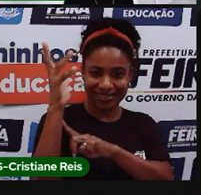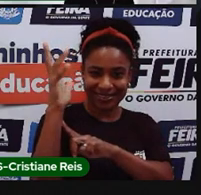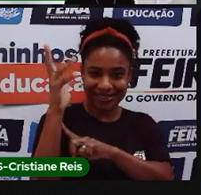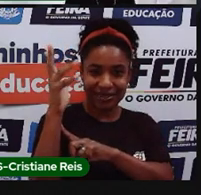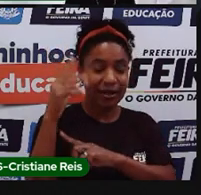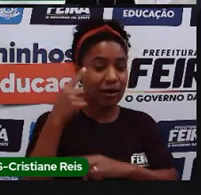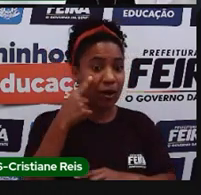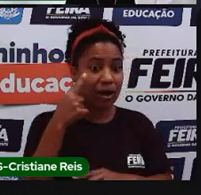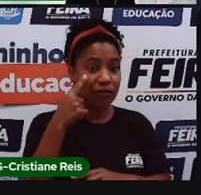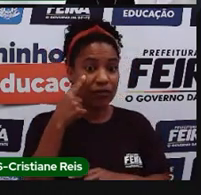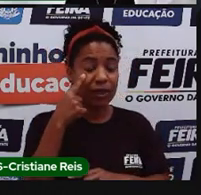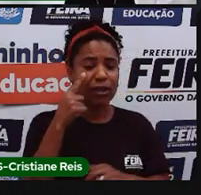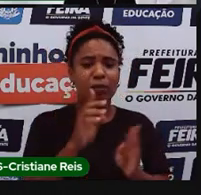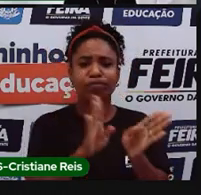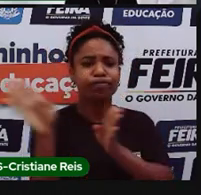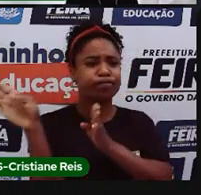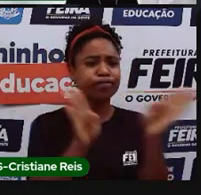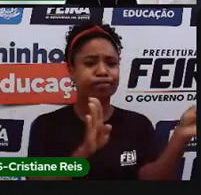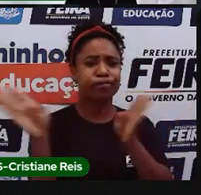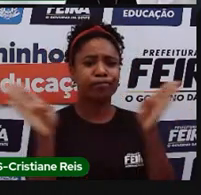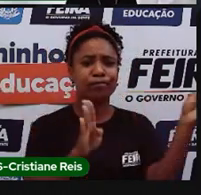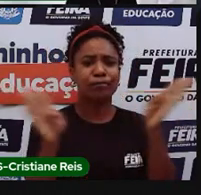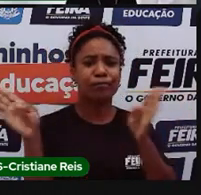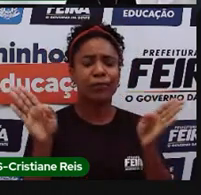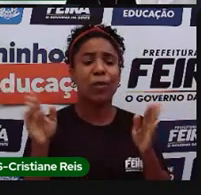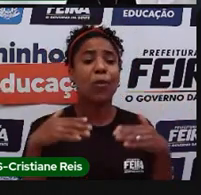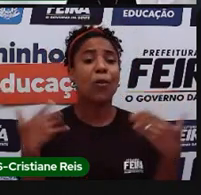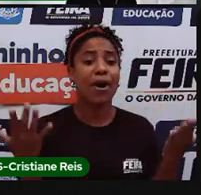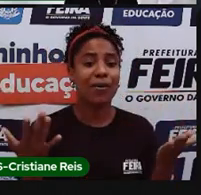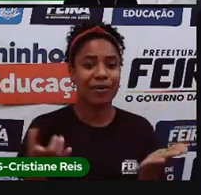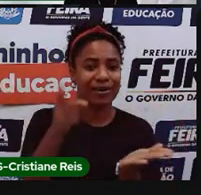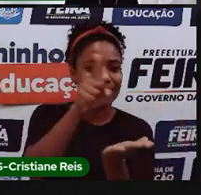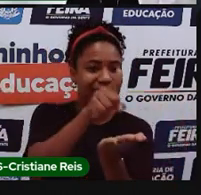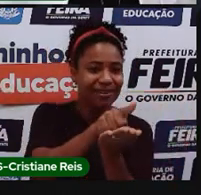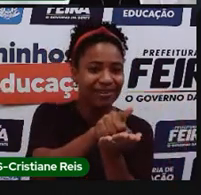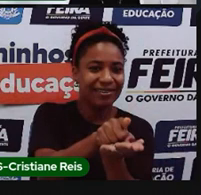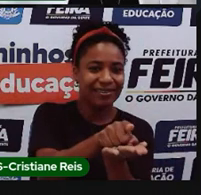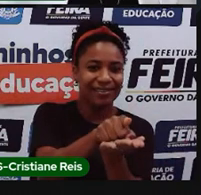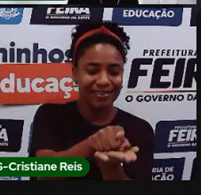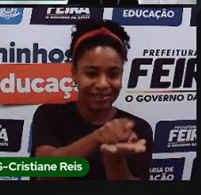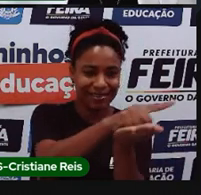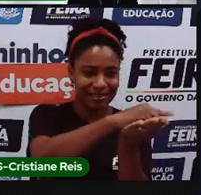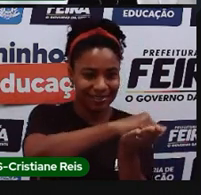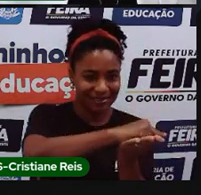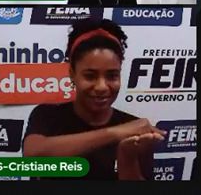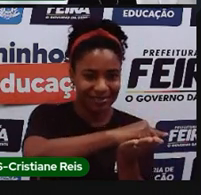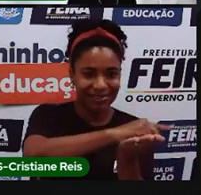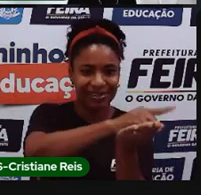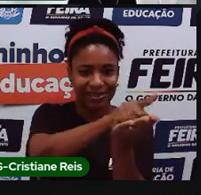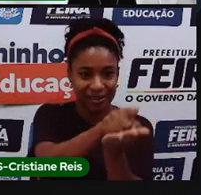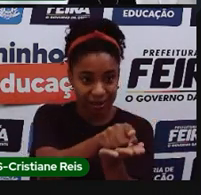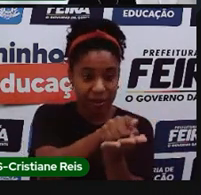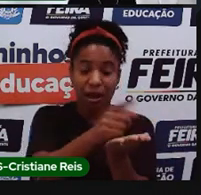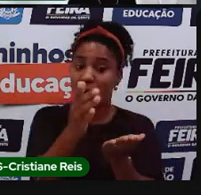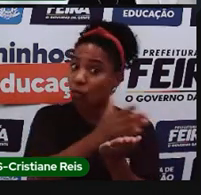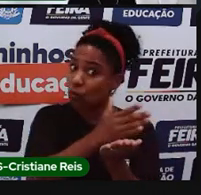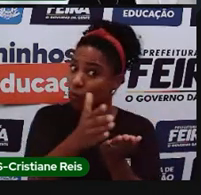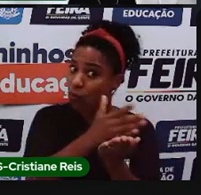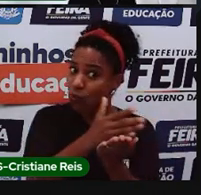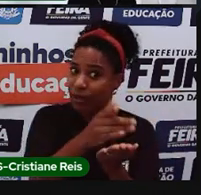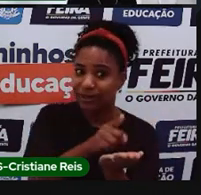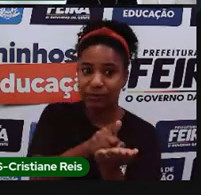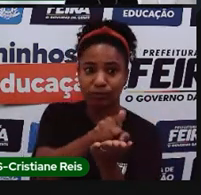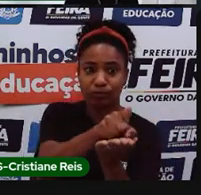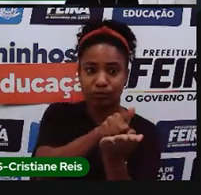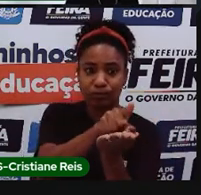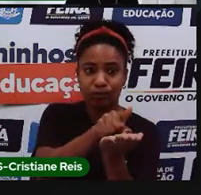orientação. Aqui a gente tem, né, o desenho da rosa dos ventos, mas em alguns mapas, às vezes, a gente tem apenas uma setinha para